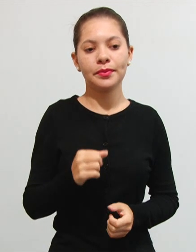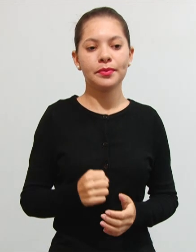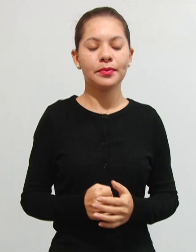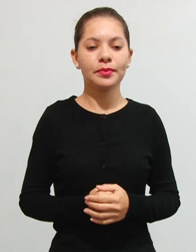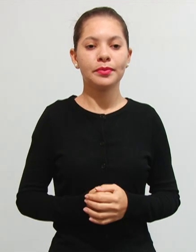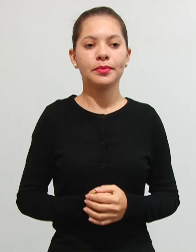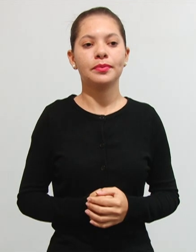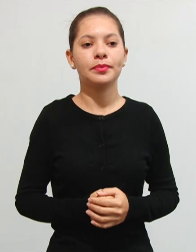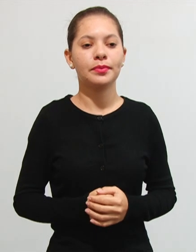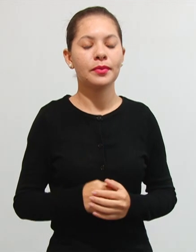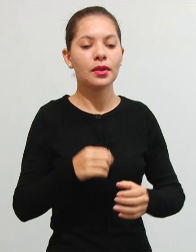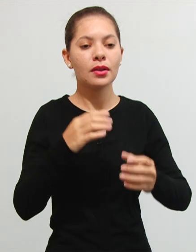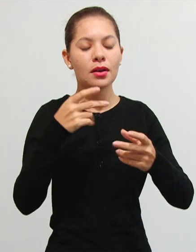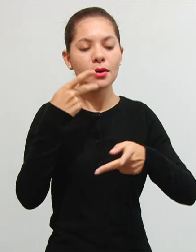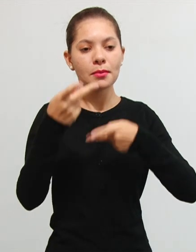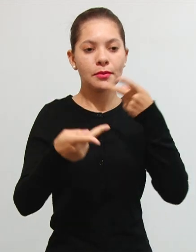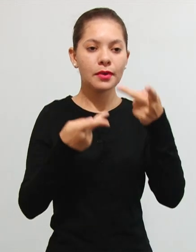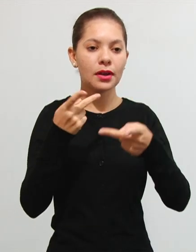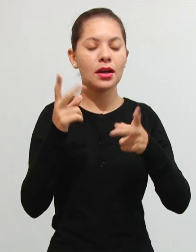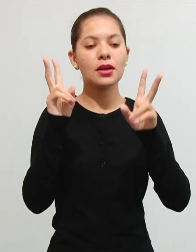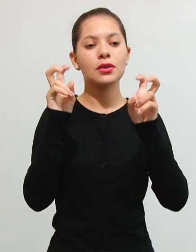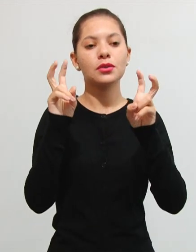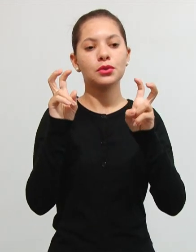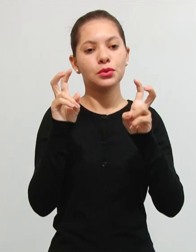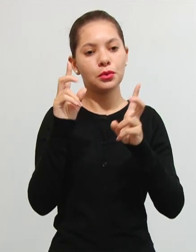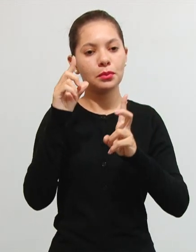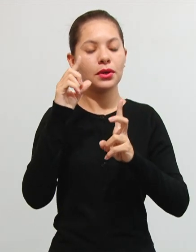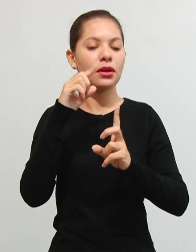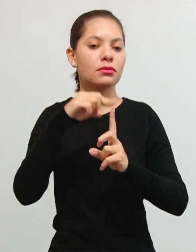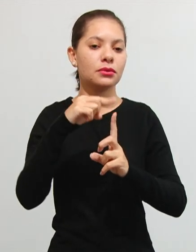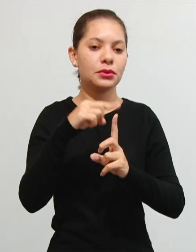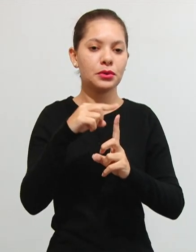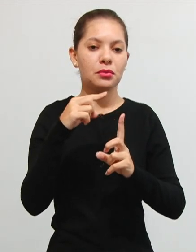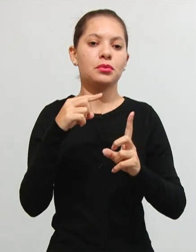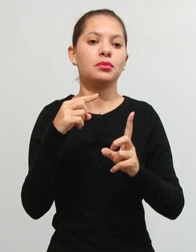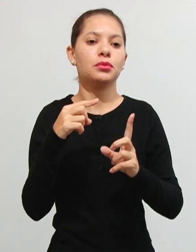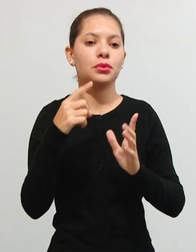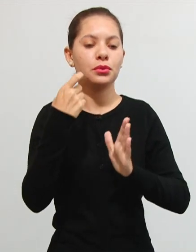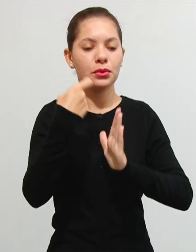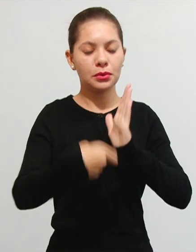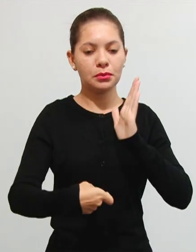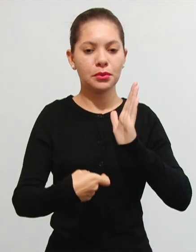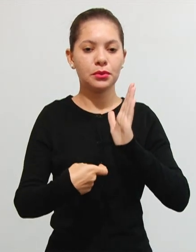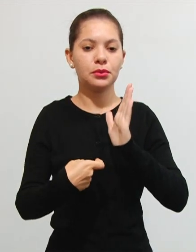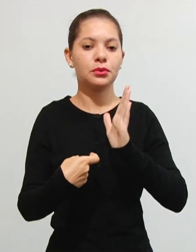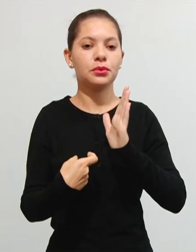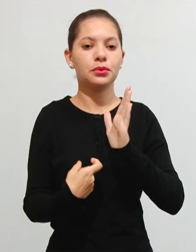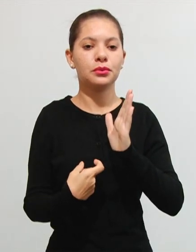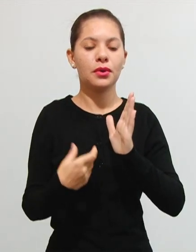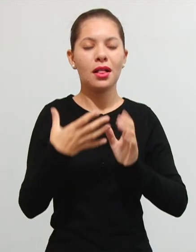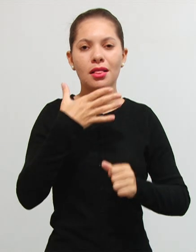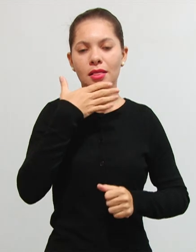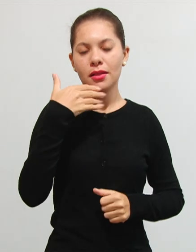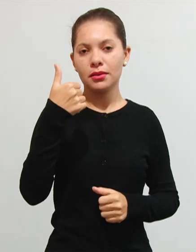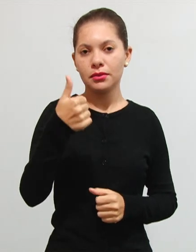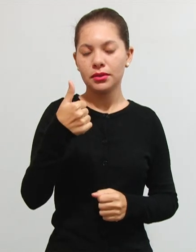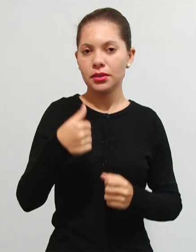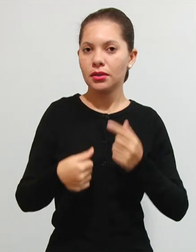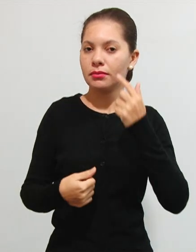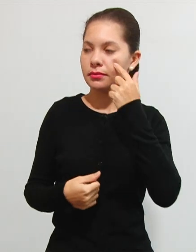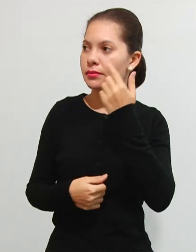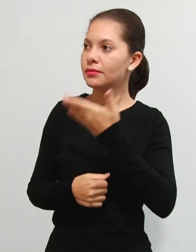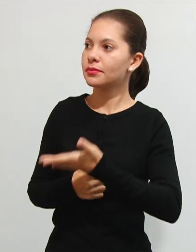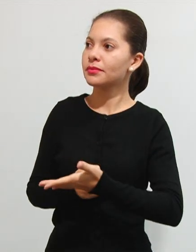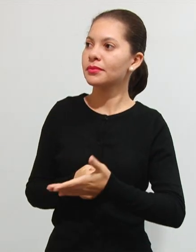vamos falar aqui sobre mais uma espécie tributária contribuições de melhoria ela